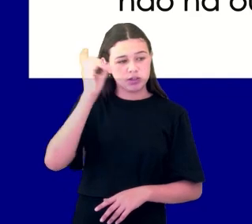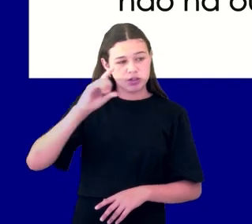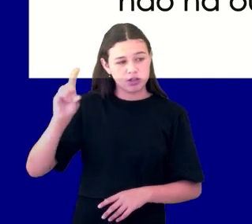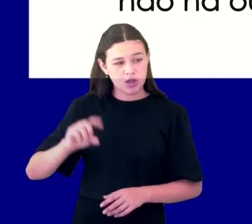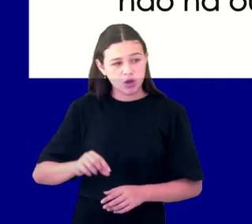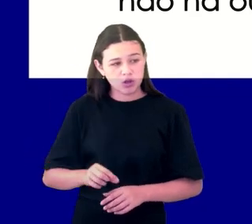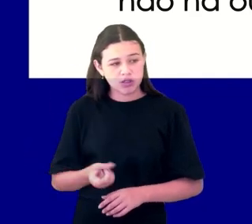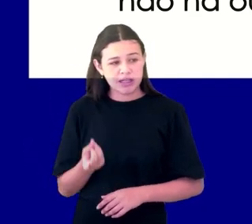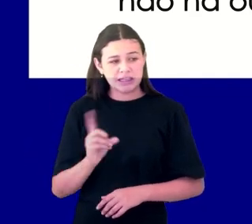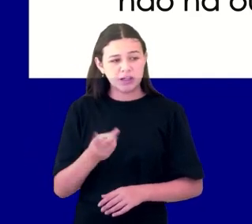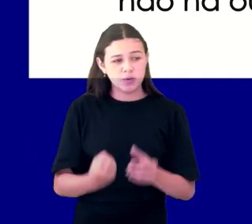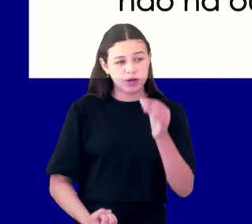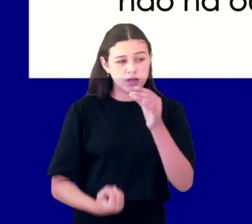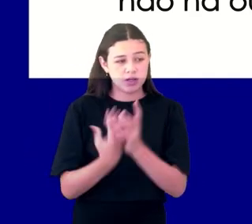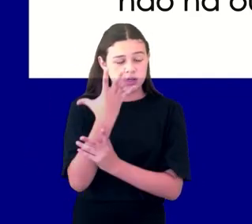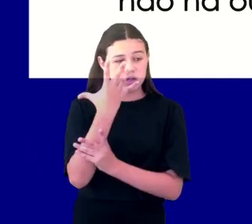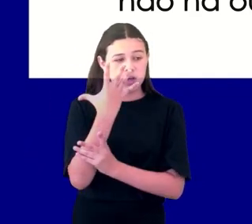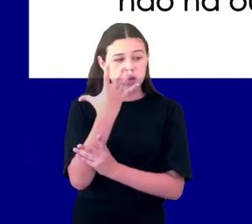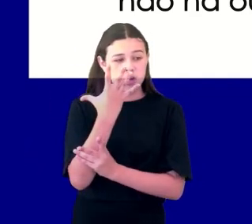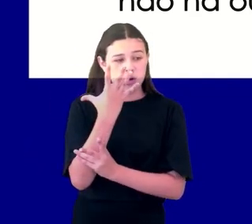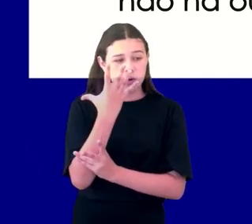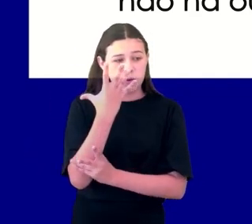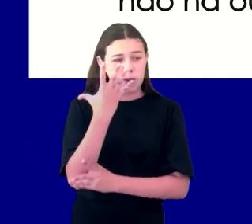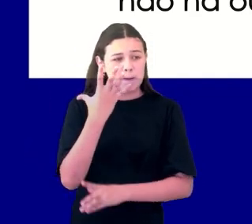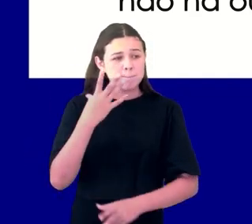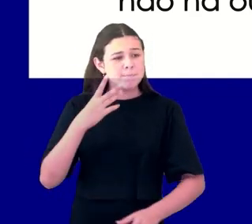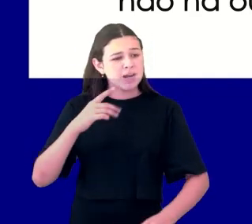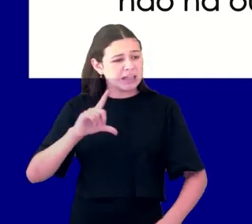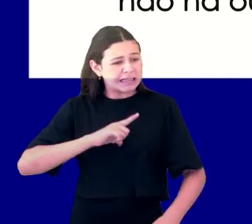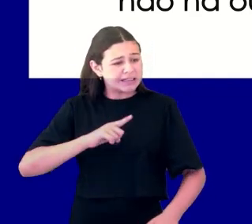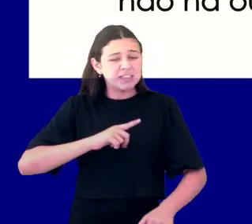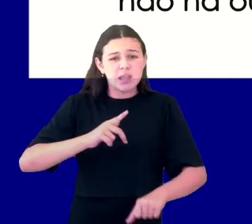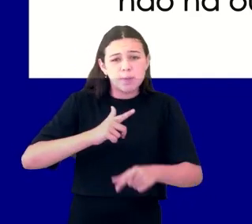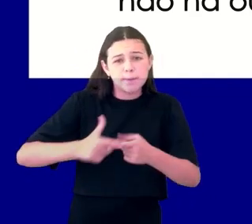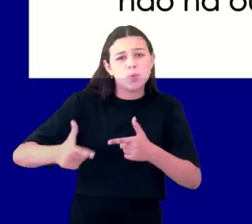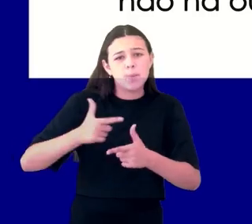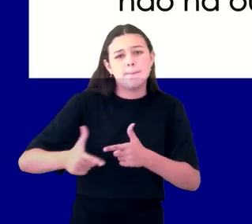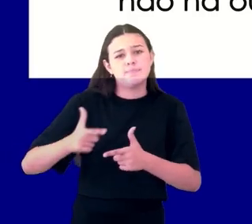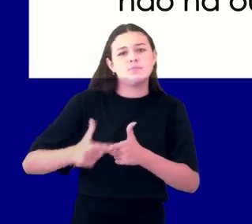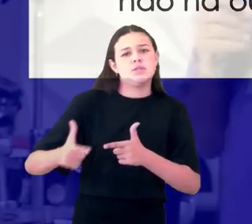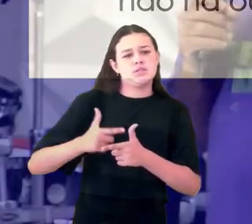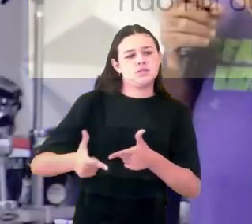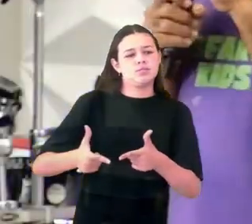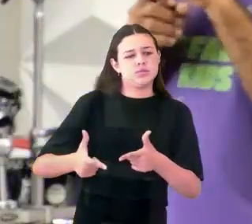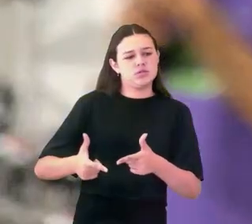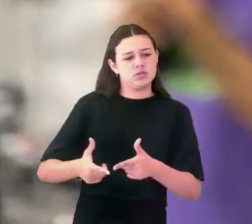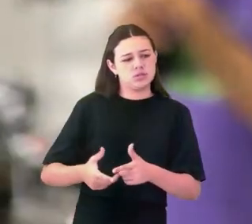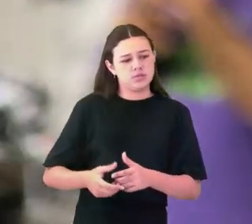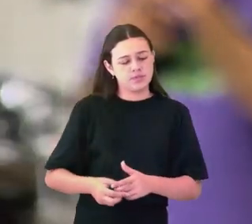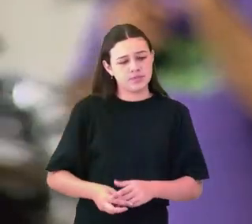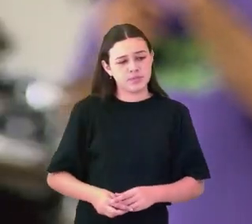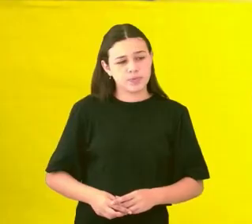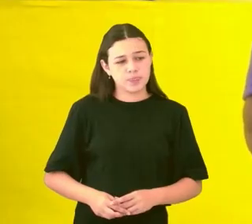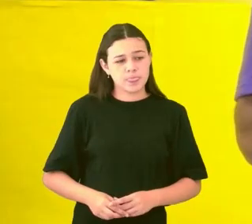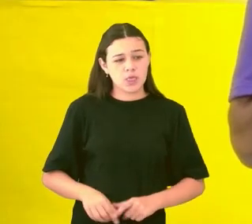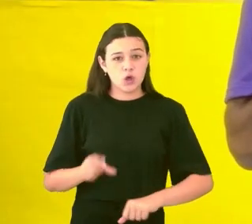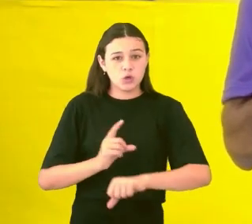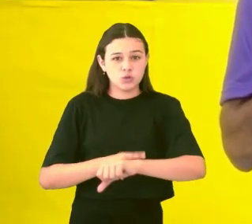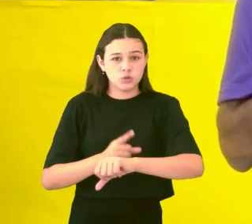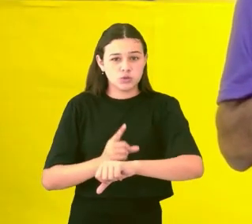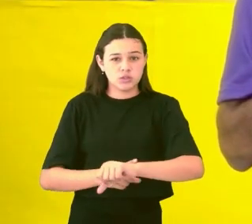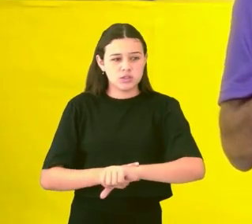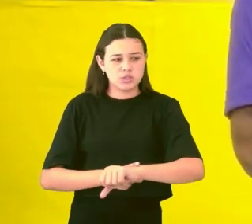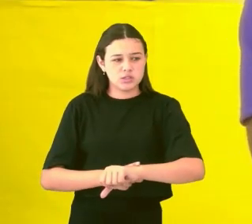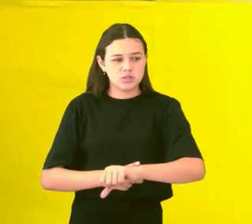O ele está dizendo com isso, irmãos? Naquele momento, no tempo de Isaías, uma coisa que aconteceu e que fica muito evidente no